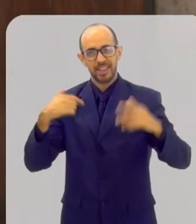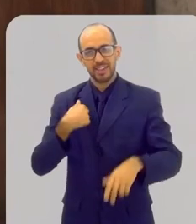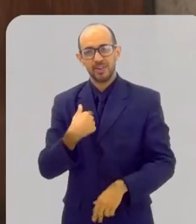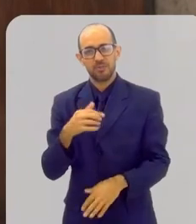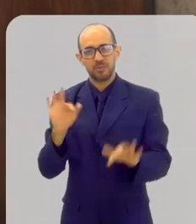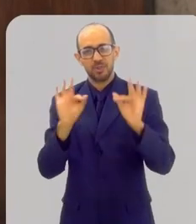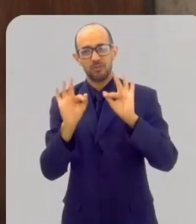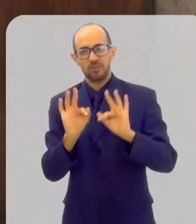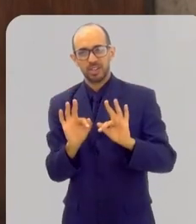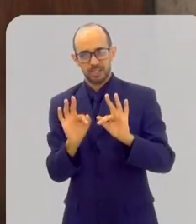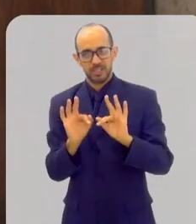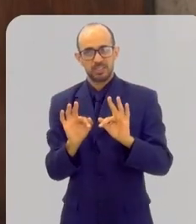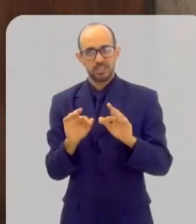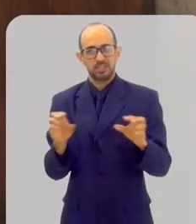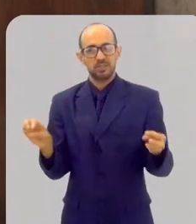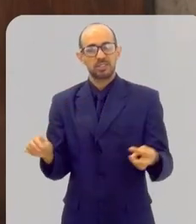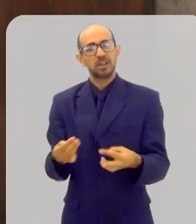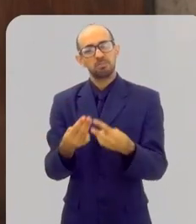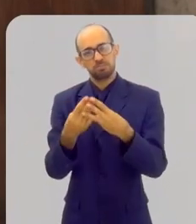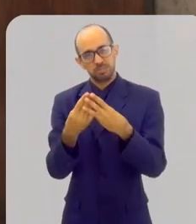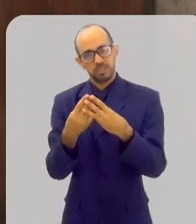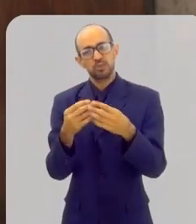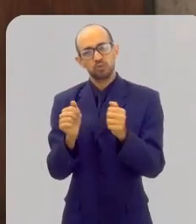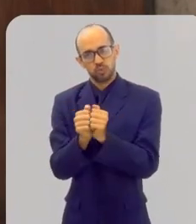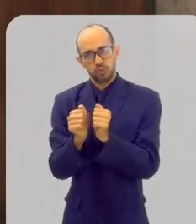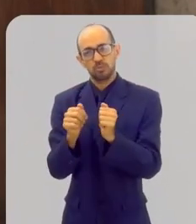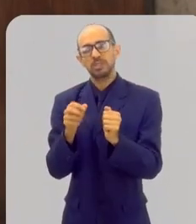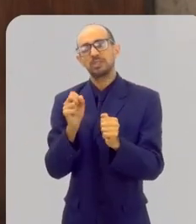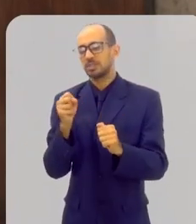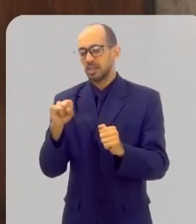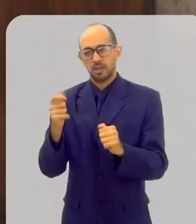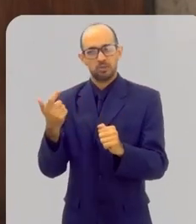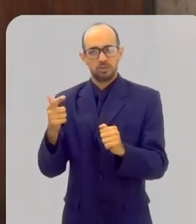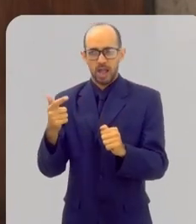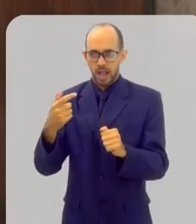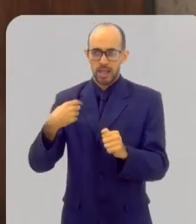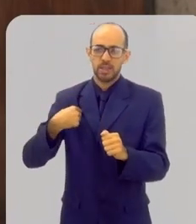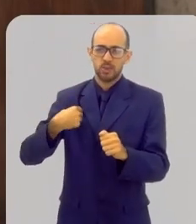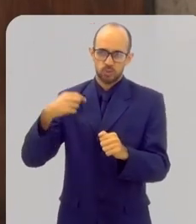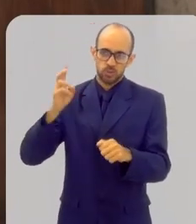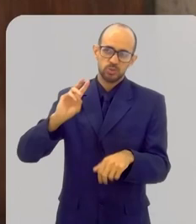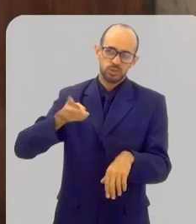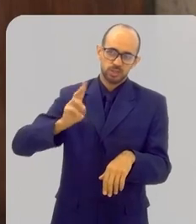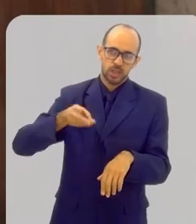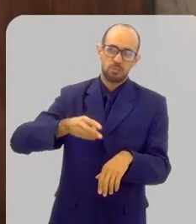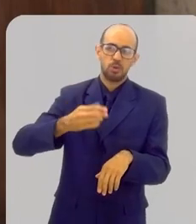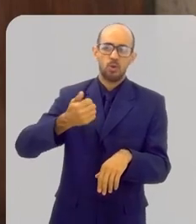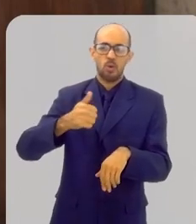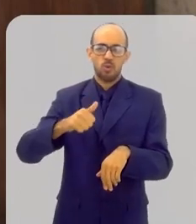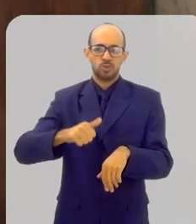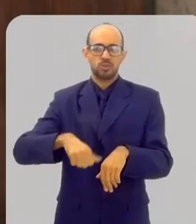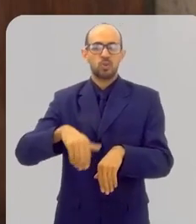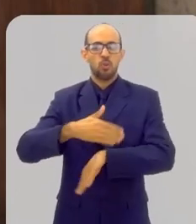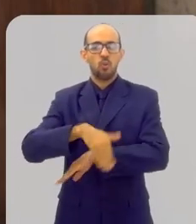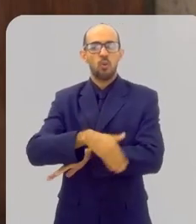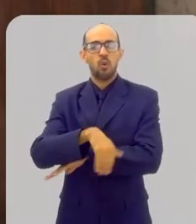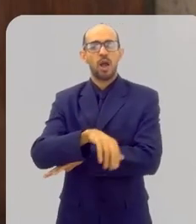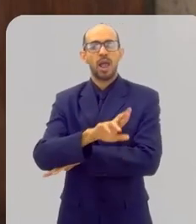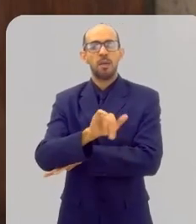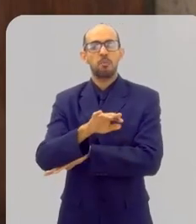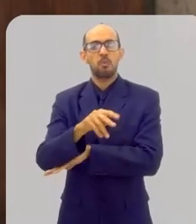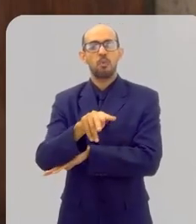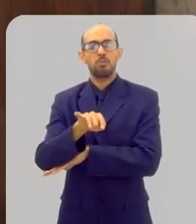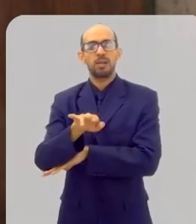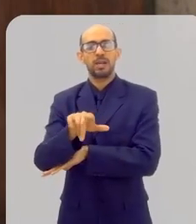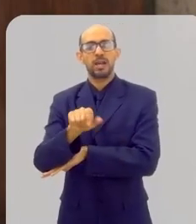e eu fico muito feliz de concelebrar com o bispo. Mas, quando o bispo não está, estou sempre eu aqui, domingo, às 11 horas, Rua República